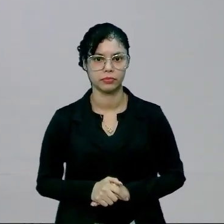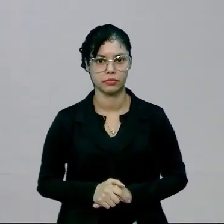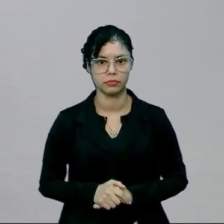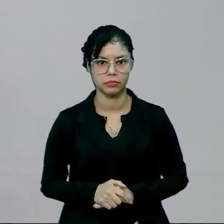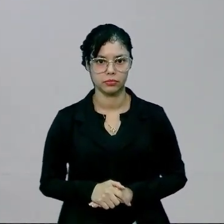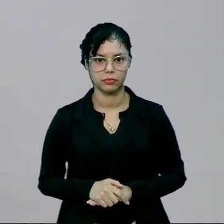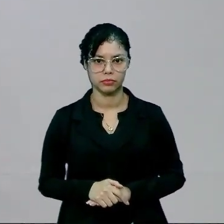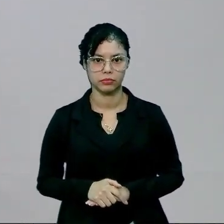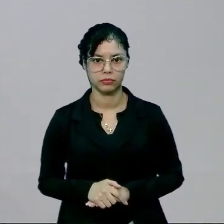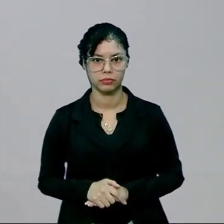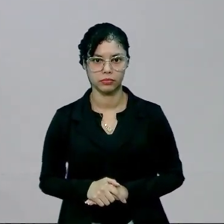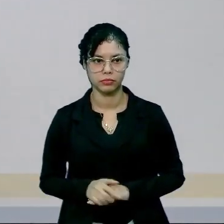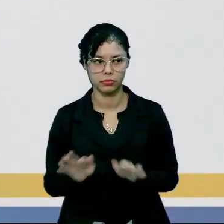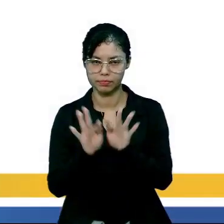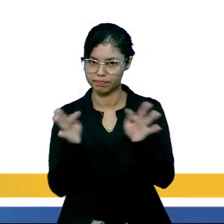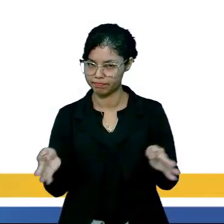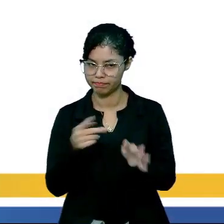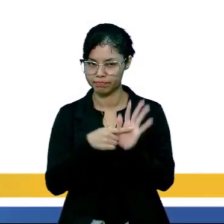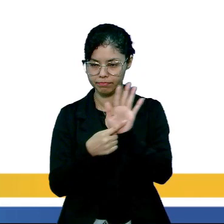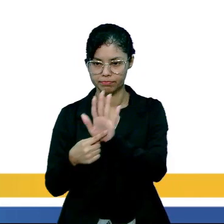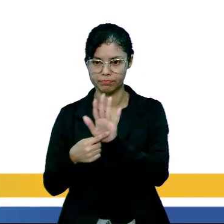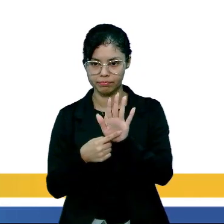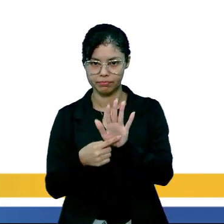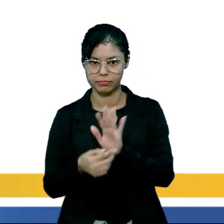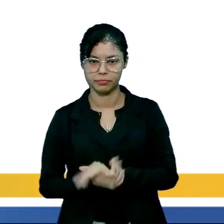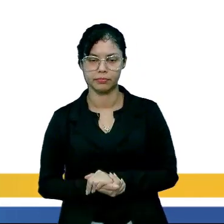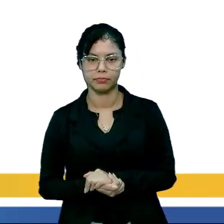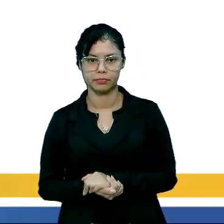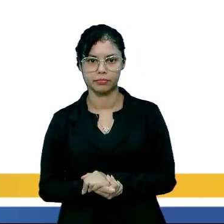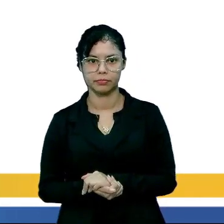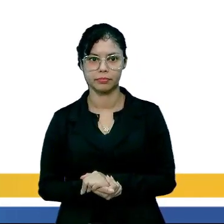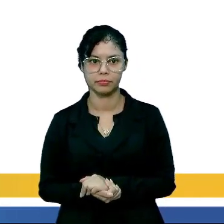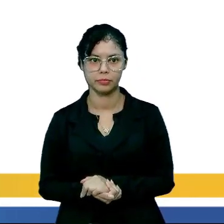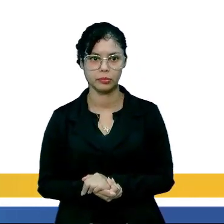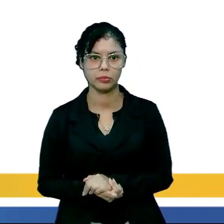Mas vou mostrar como é bem simples. Vamos lá.